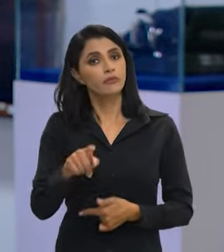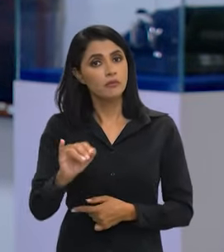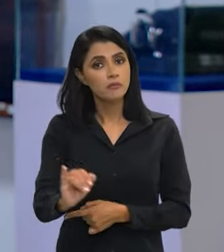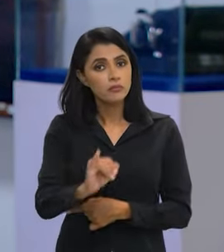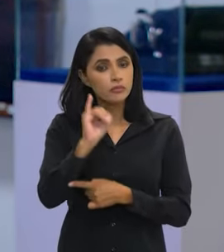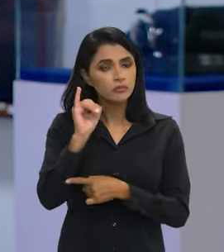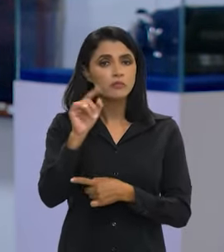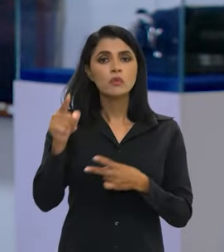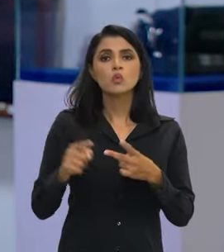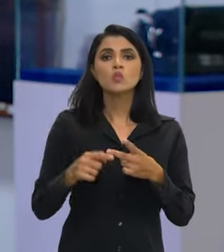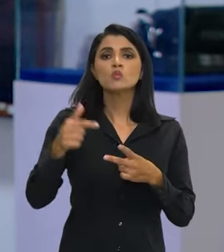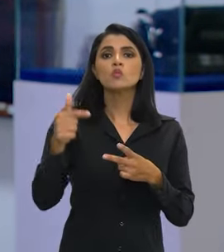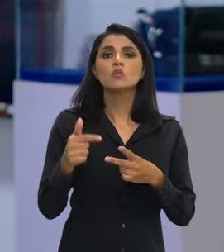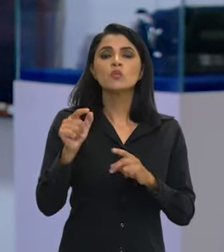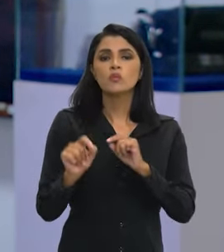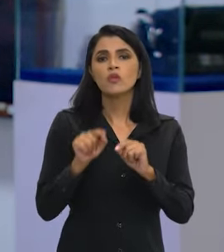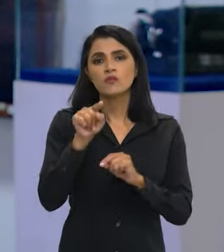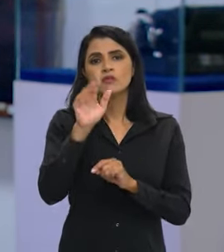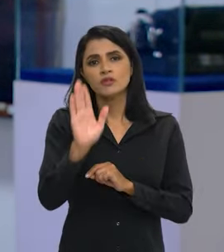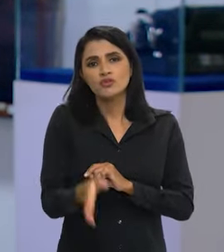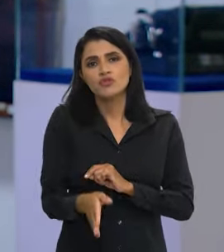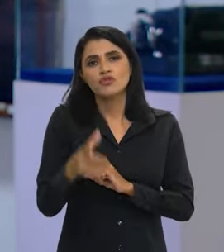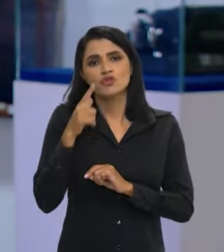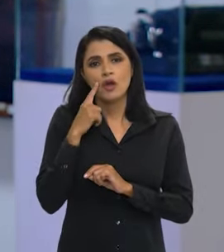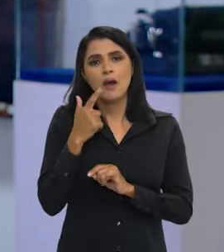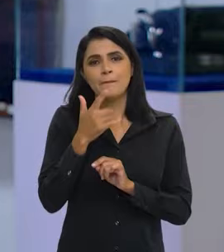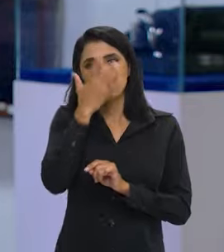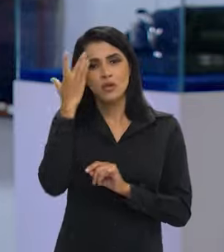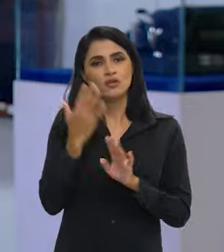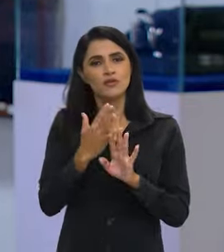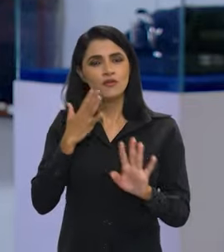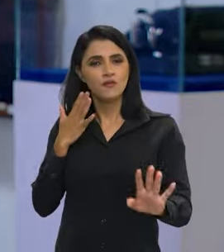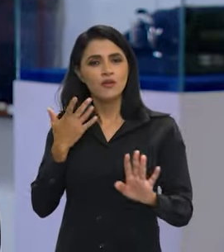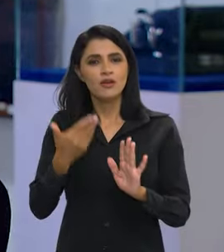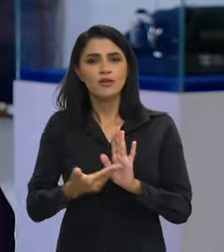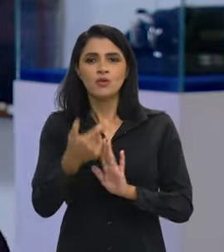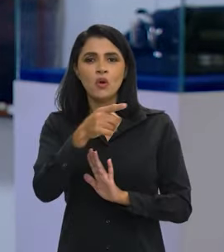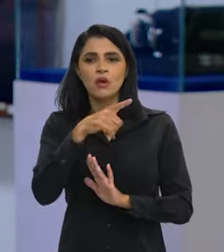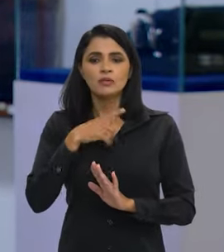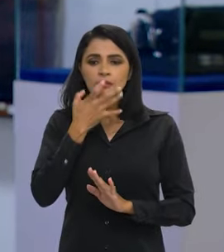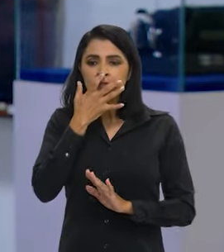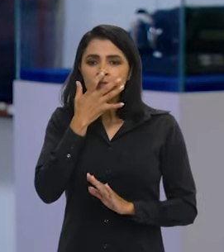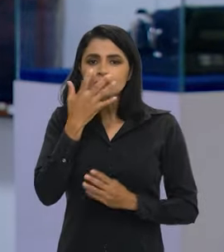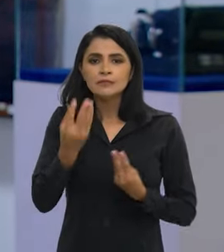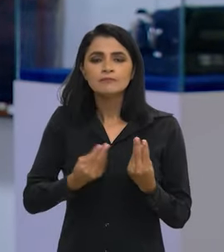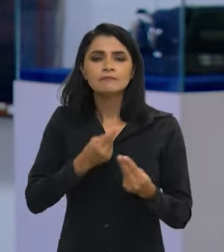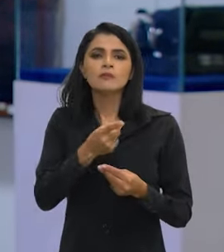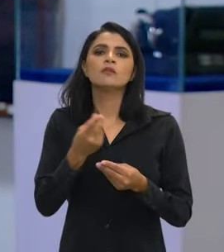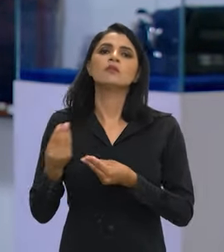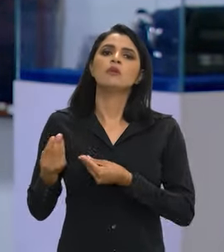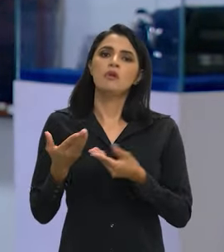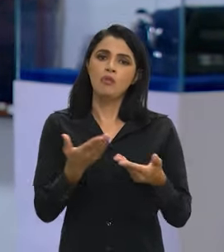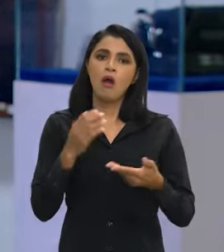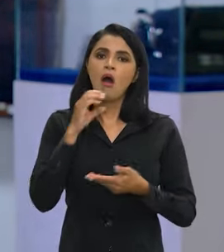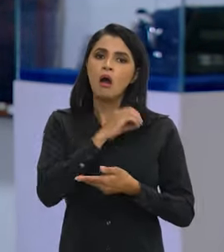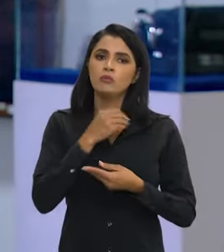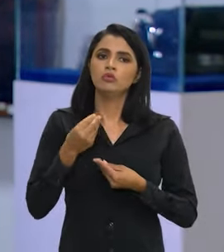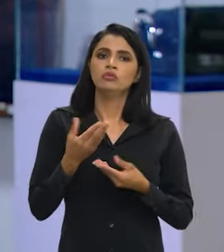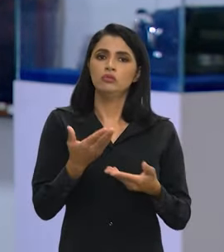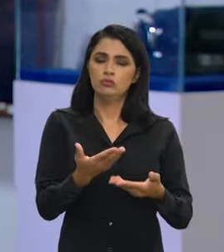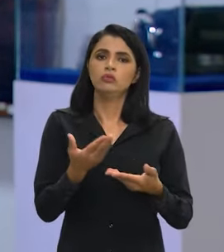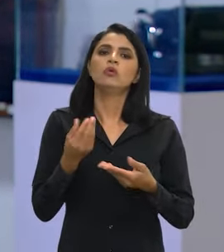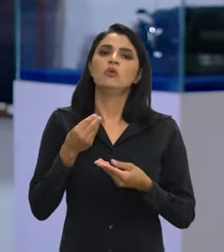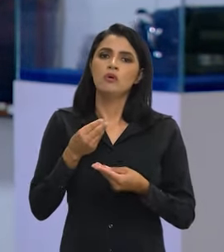importante. O segundo momento, que você já tirou a pessoa da fila, ela não tem mais a sensação da fila, é você entregar o benefício